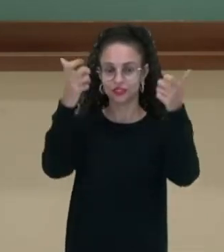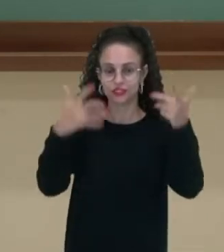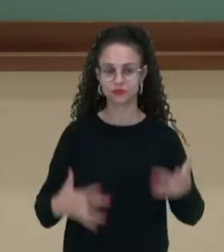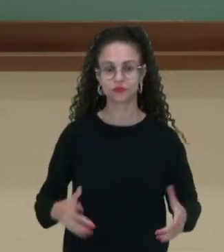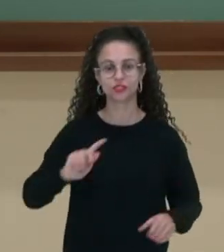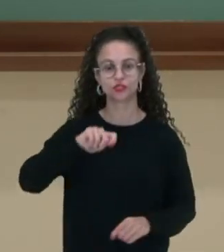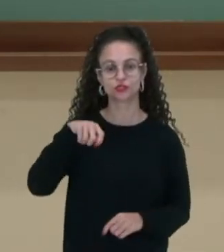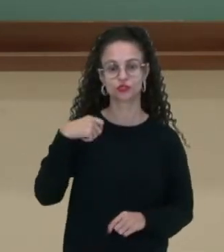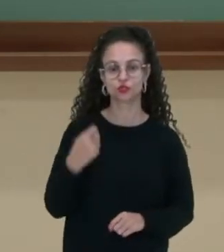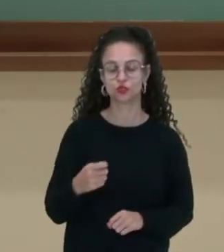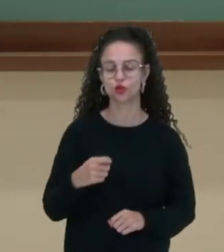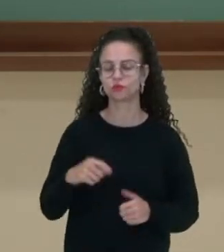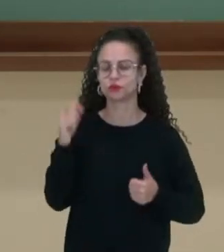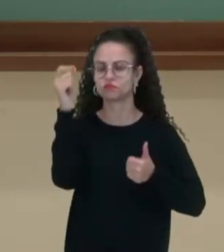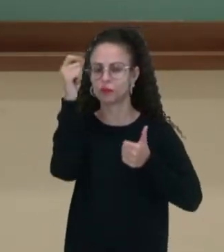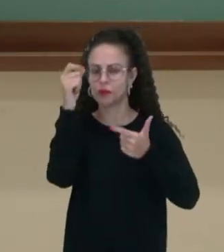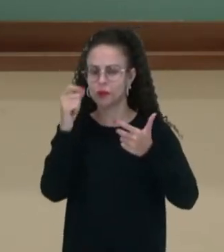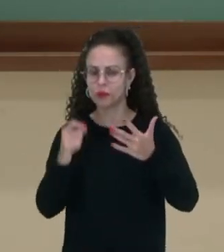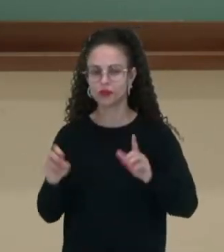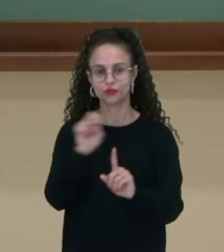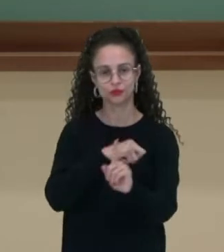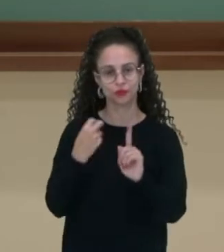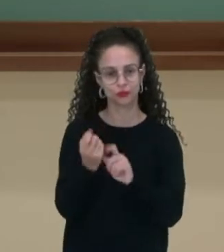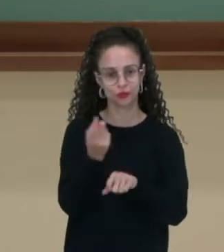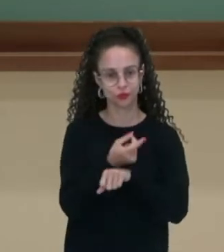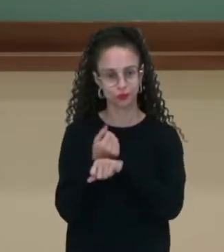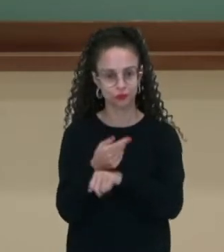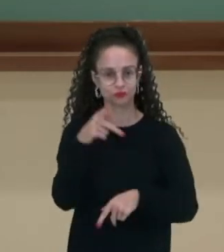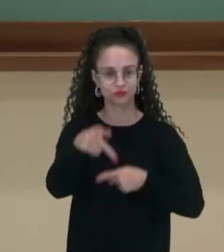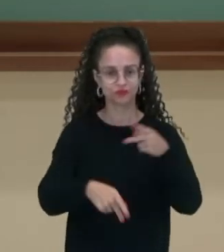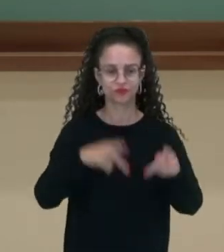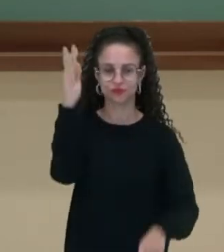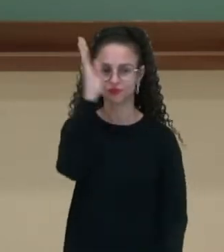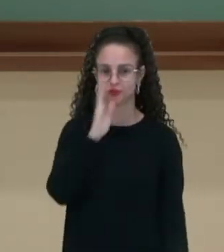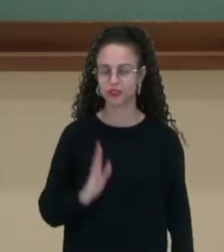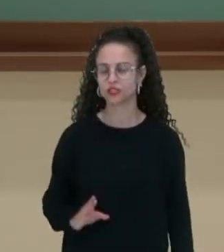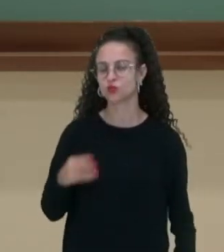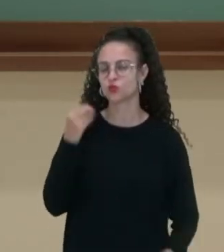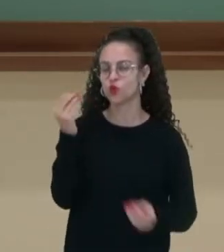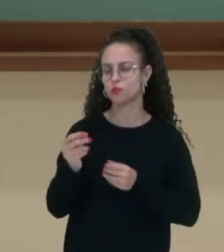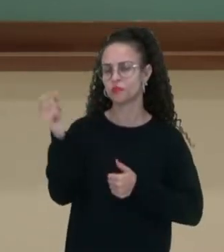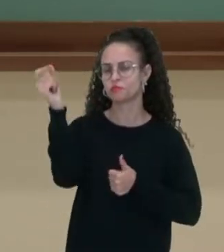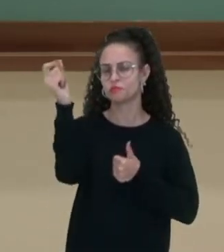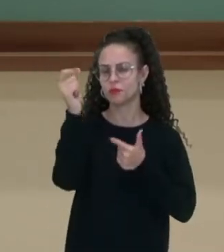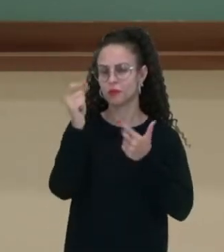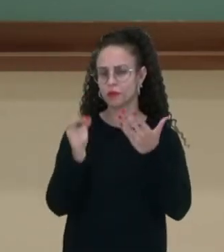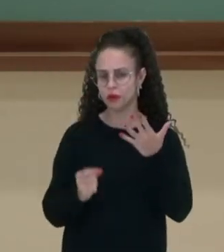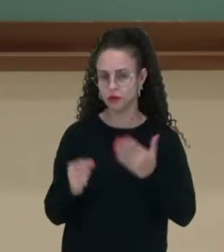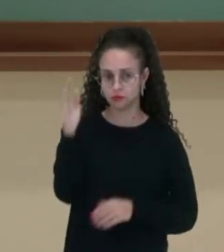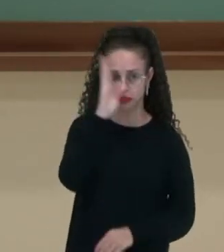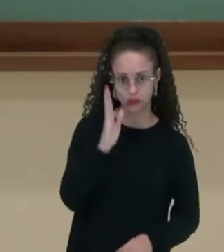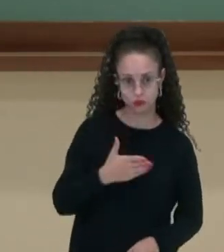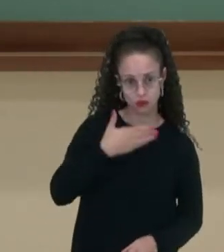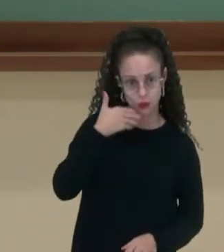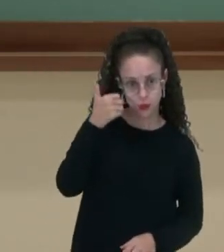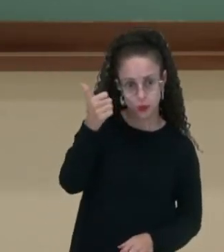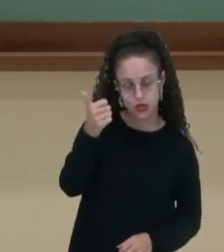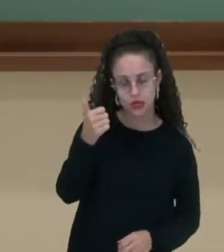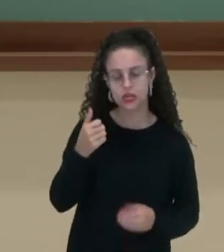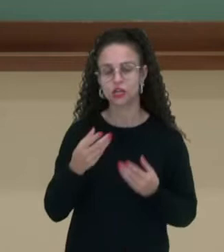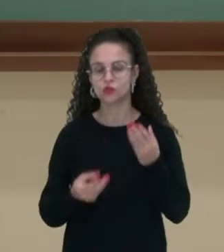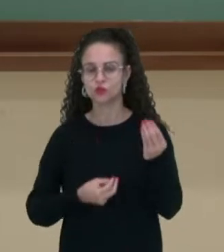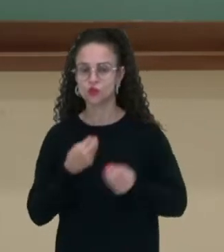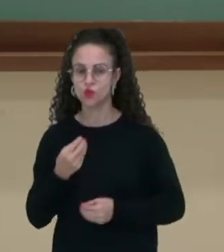indicadores socioeconômicos da população brasileira, como é que são esses índices, se o Brasil vem melhorando a sua expectativa de vida,